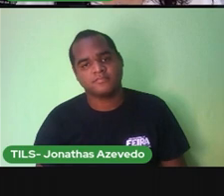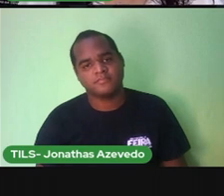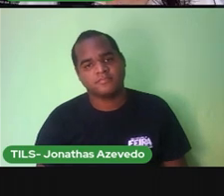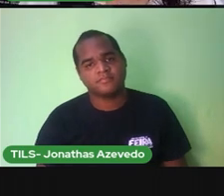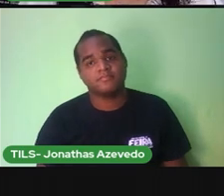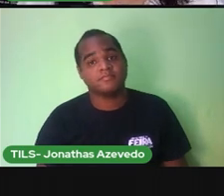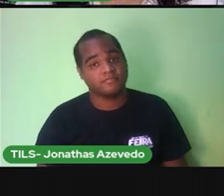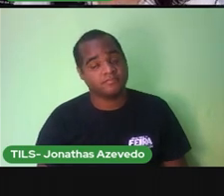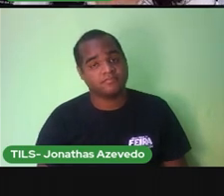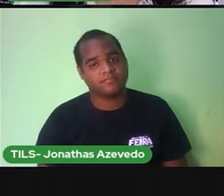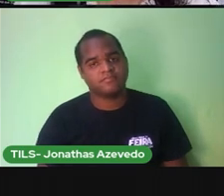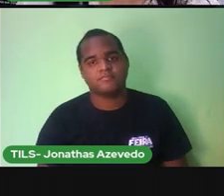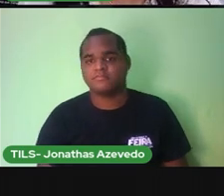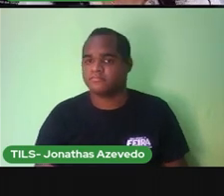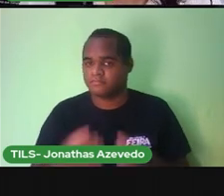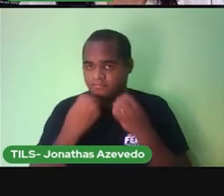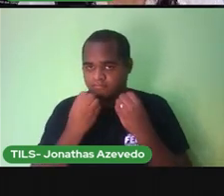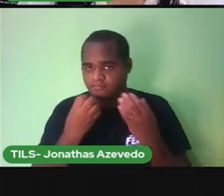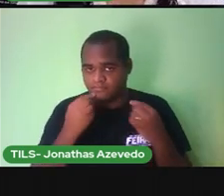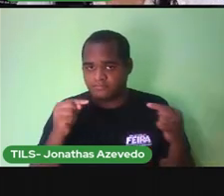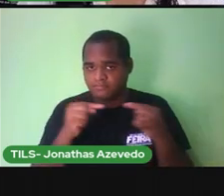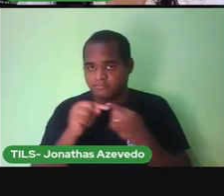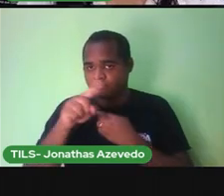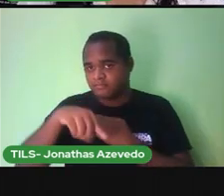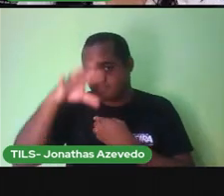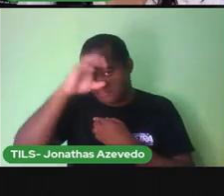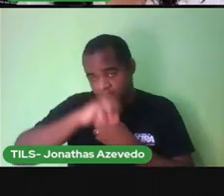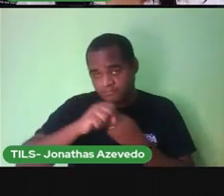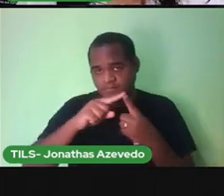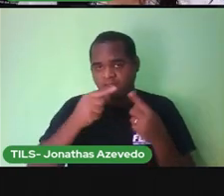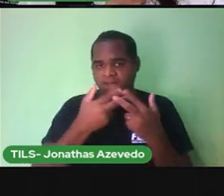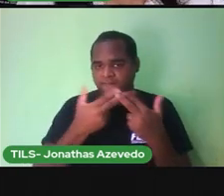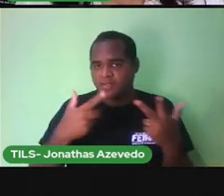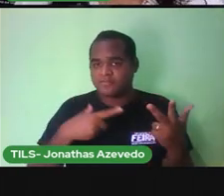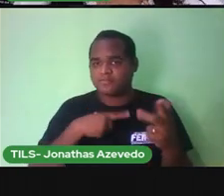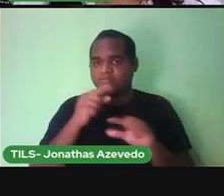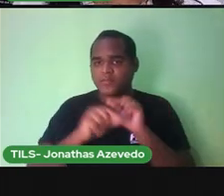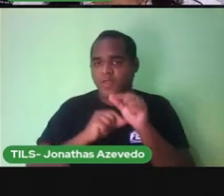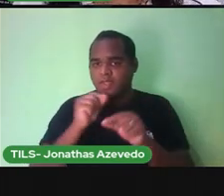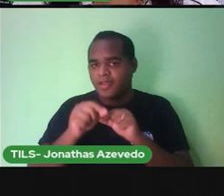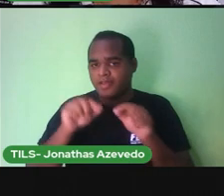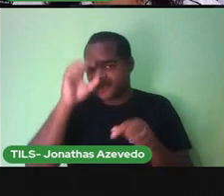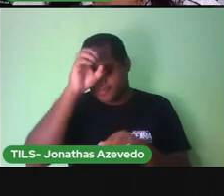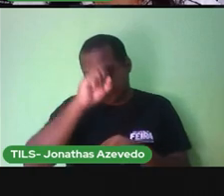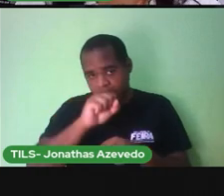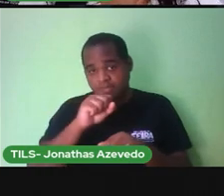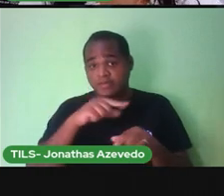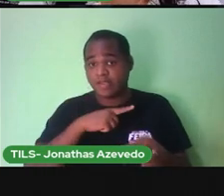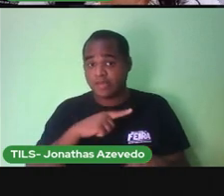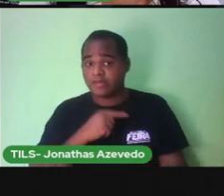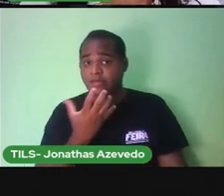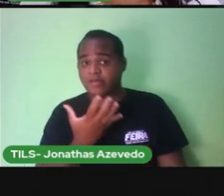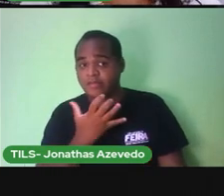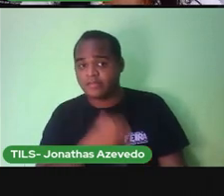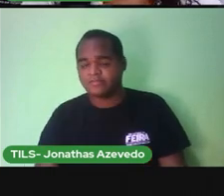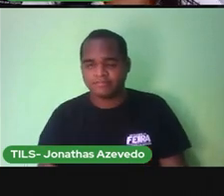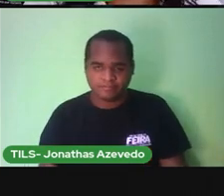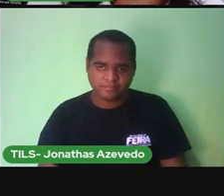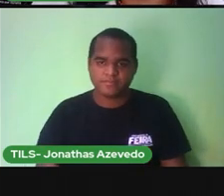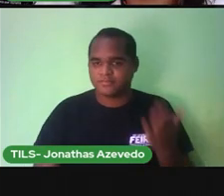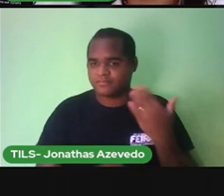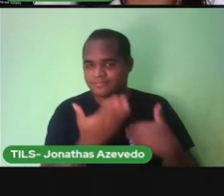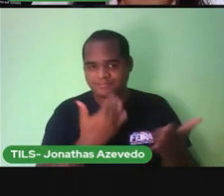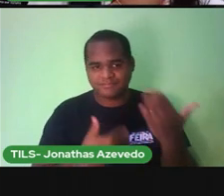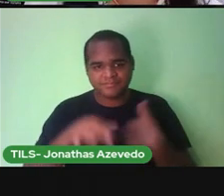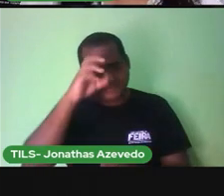Pois bem, foi assim que eu aprendi a medir as coisas Vocês querem aprender também? Então vamos lá